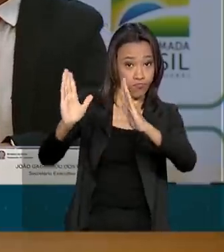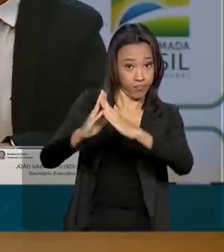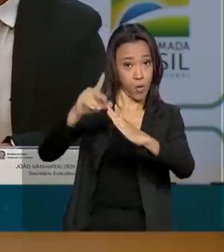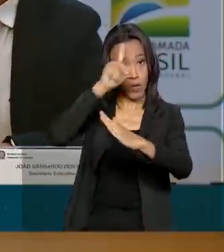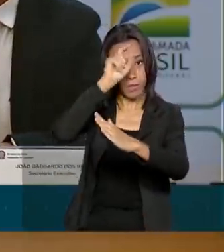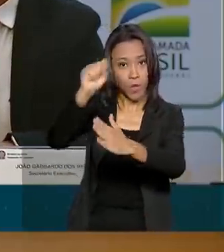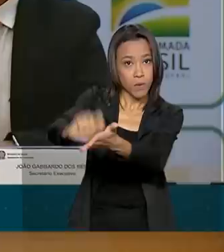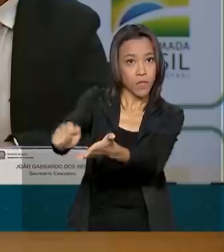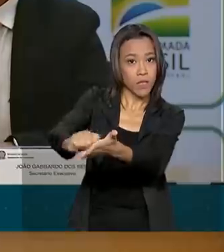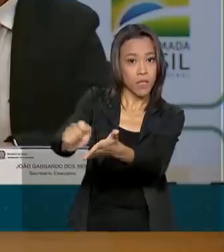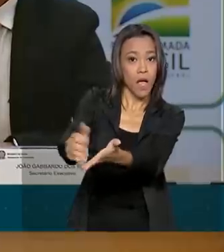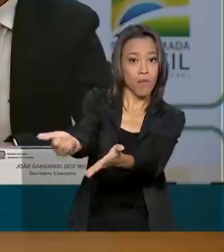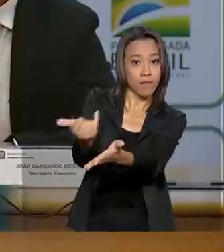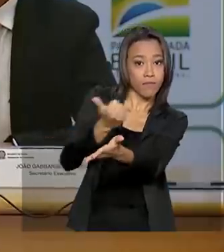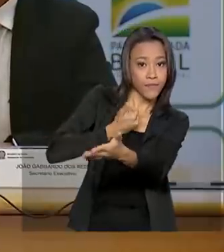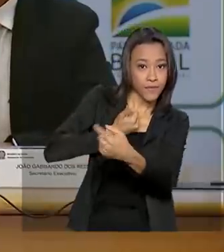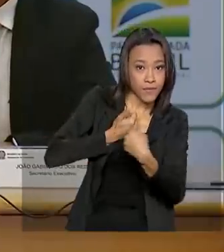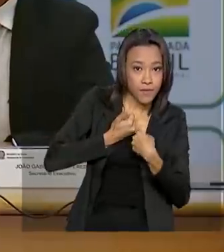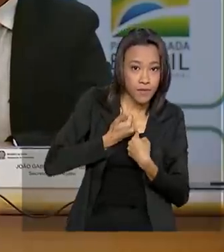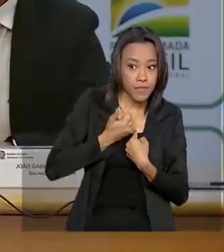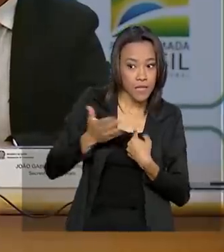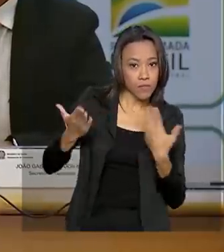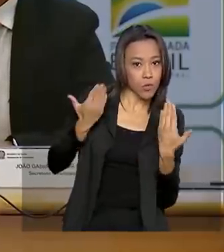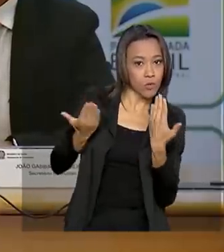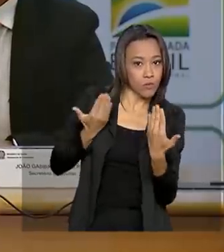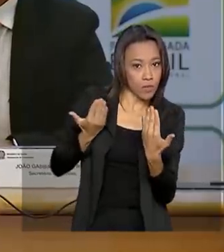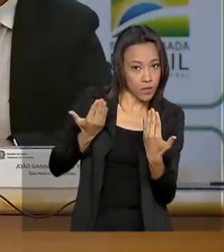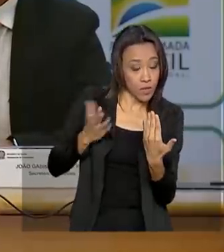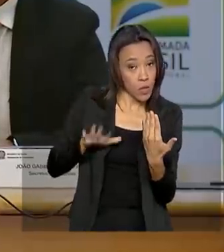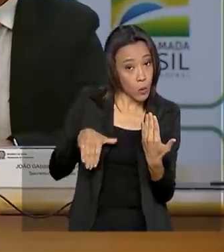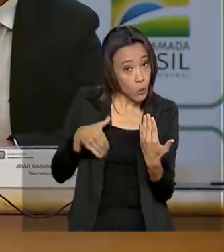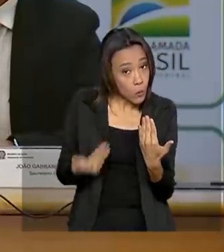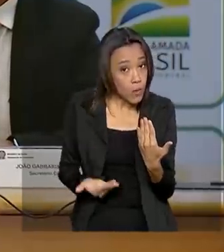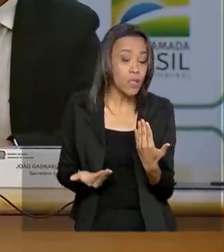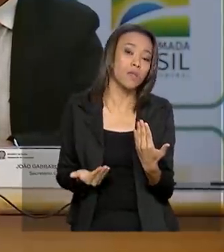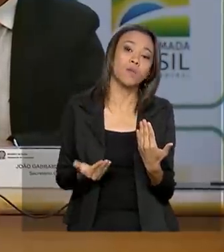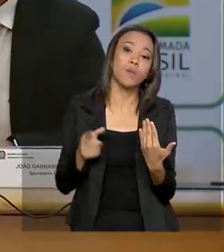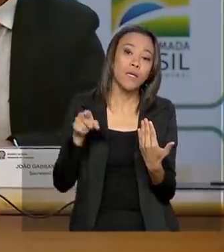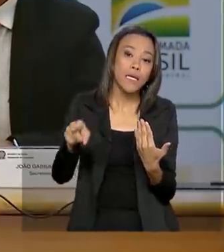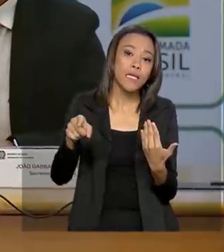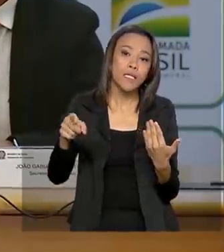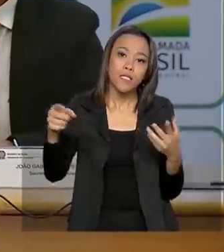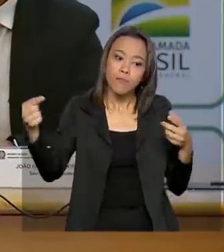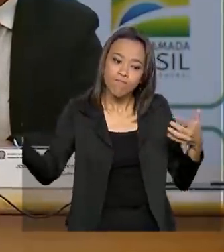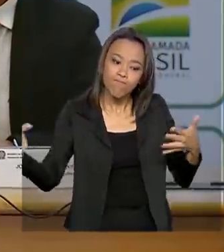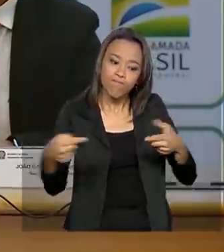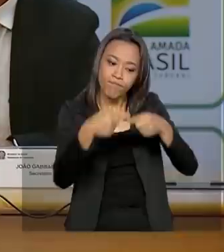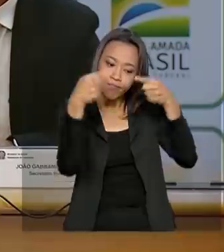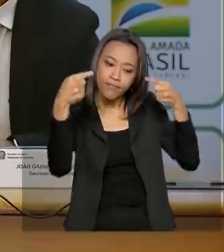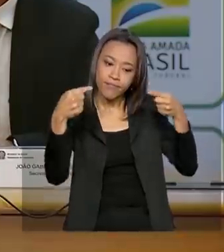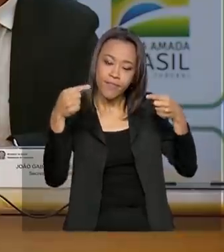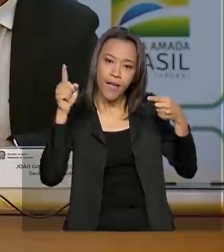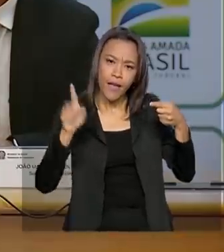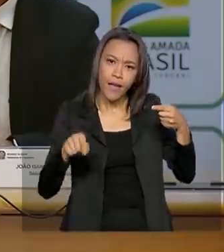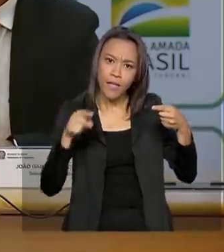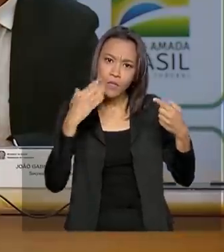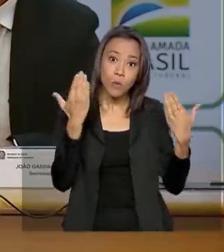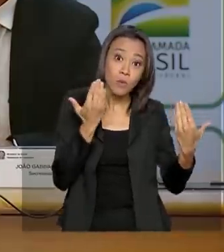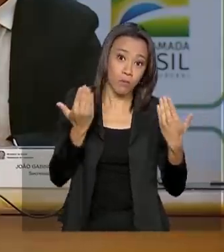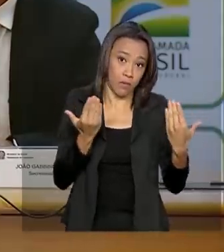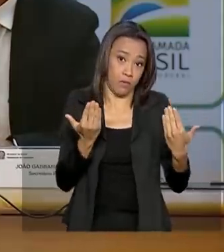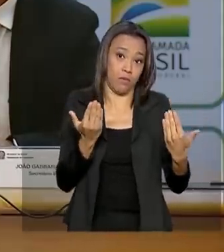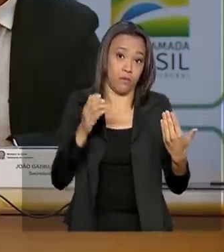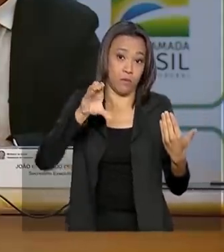autoridade sanitária, autoridade de saúde. Quando ele se enquadra na definição de caso, ele é um caso suspeito.